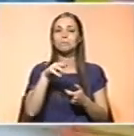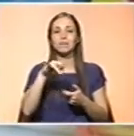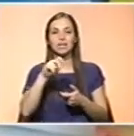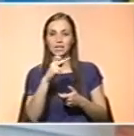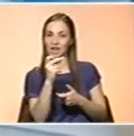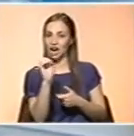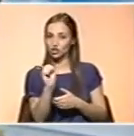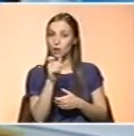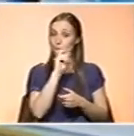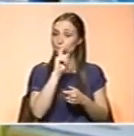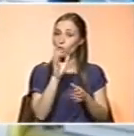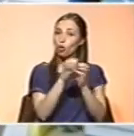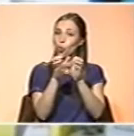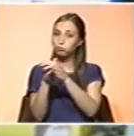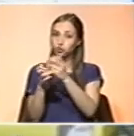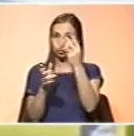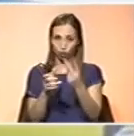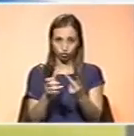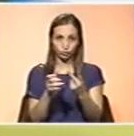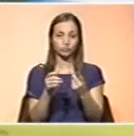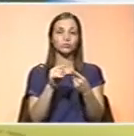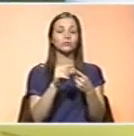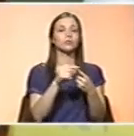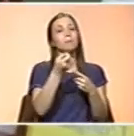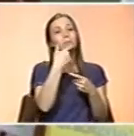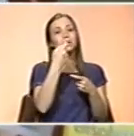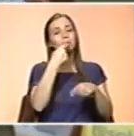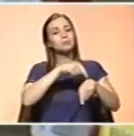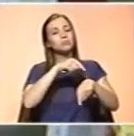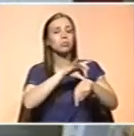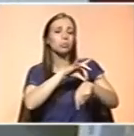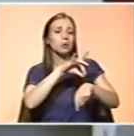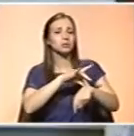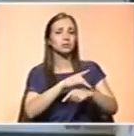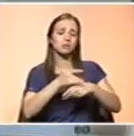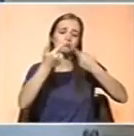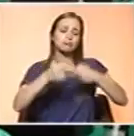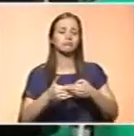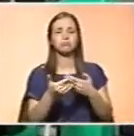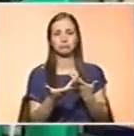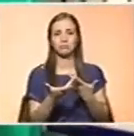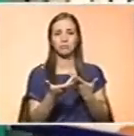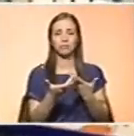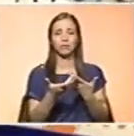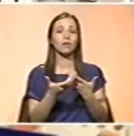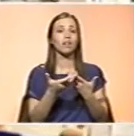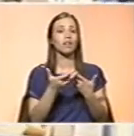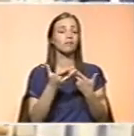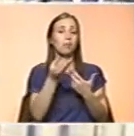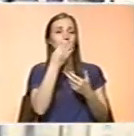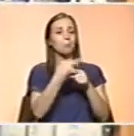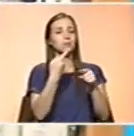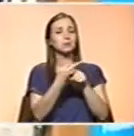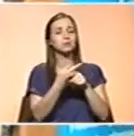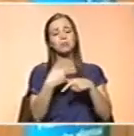divididos em dois grupos, os que se tomam para episódios agudos por um curto intervalo do tempo e que a dieta é capaz de